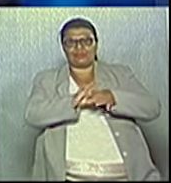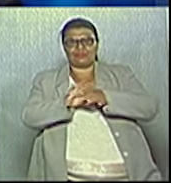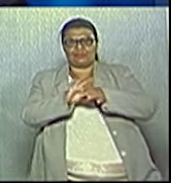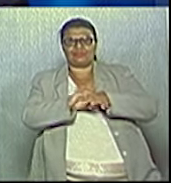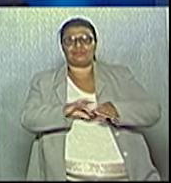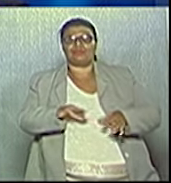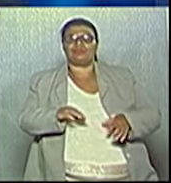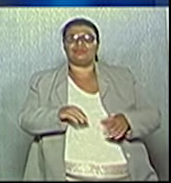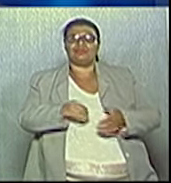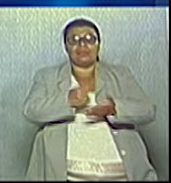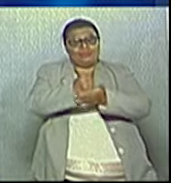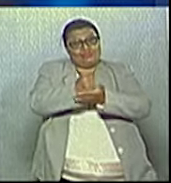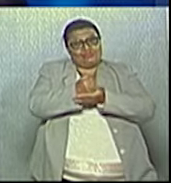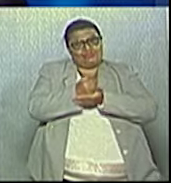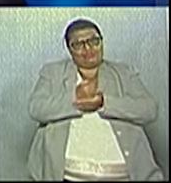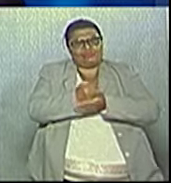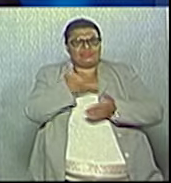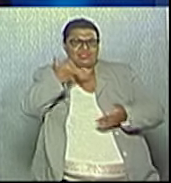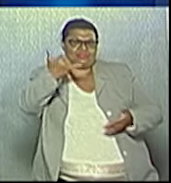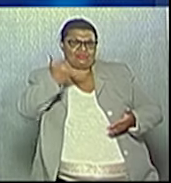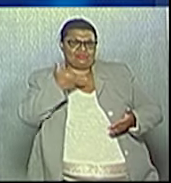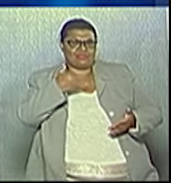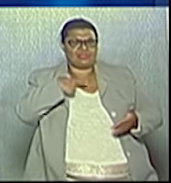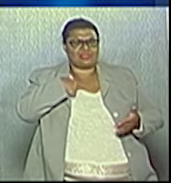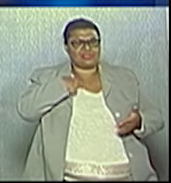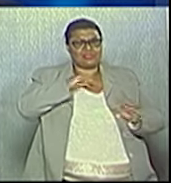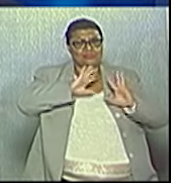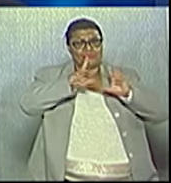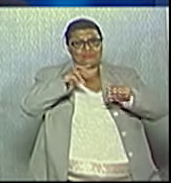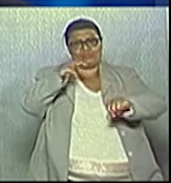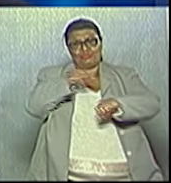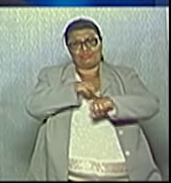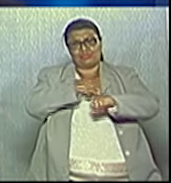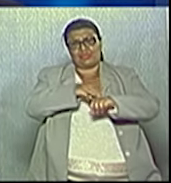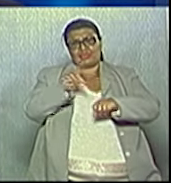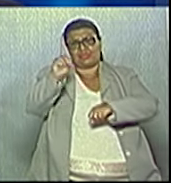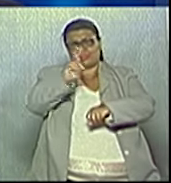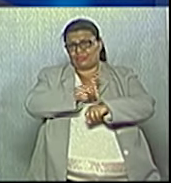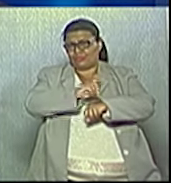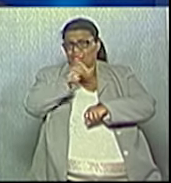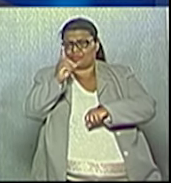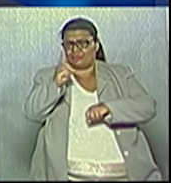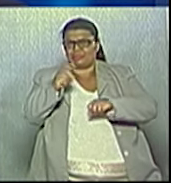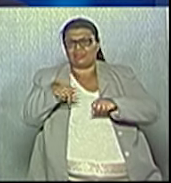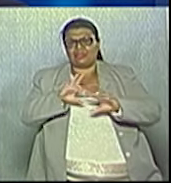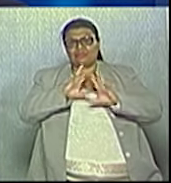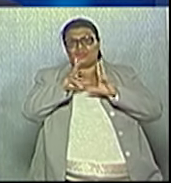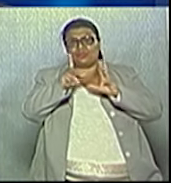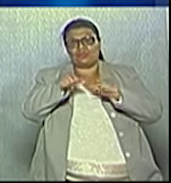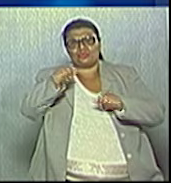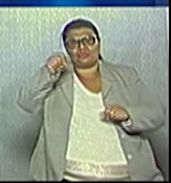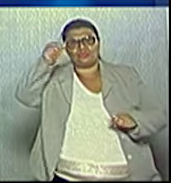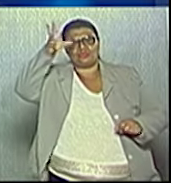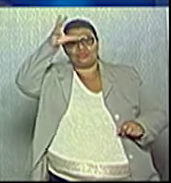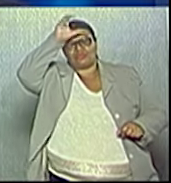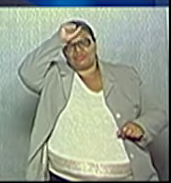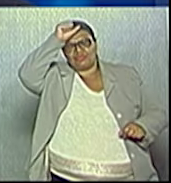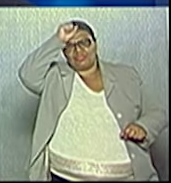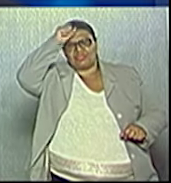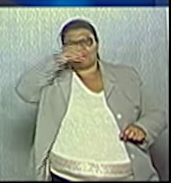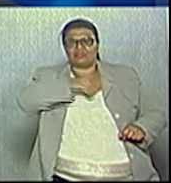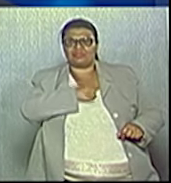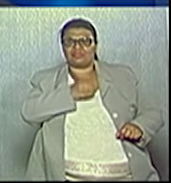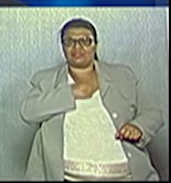Me julgue pelo meu mestrado, pelo meu doutorado. Me julgue também pela minha experiência de vida. Enquanto você, Edinho,